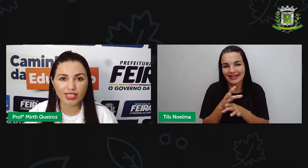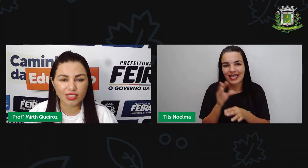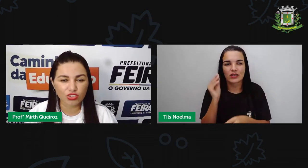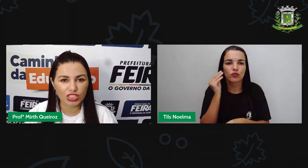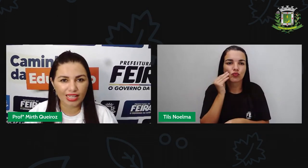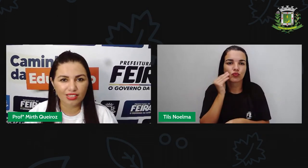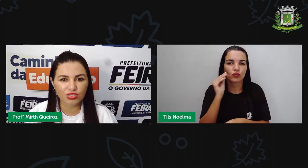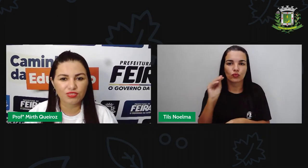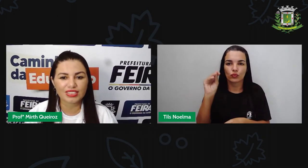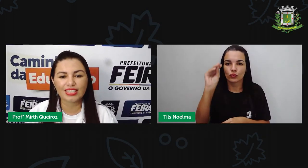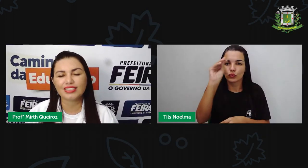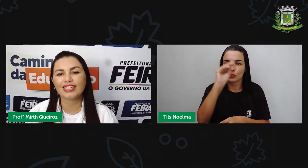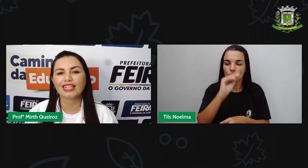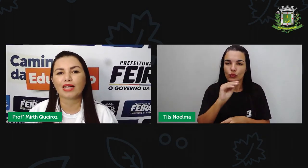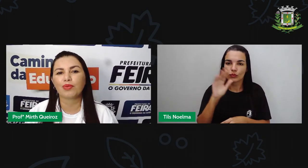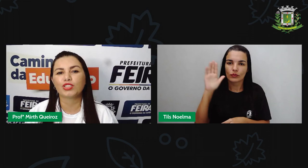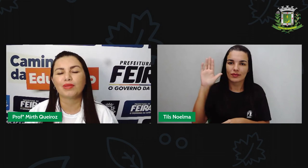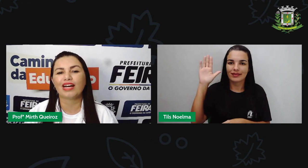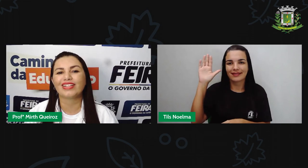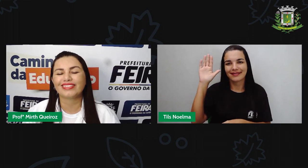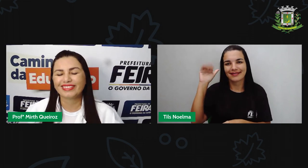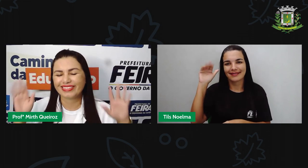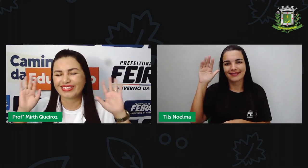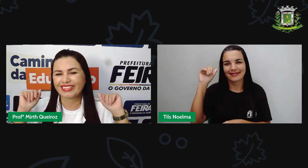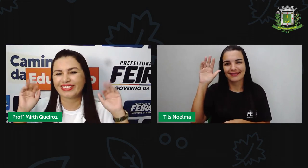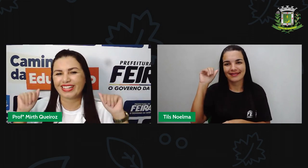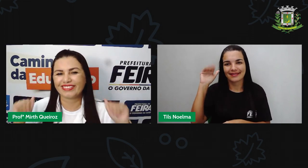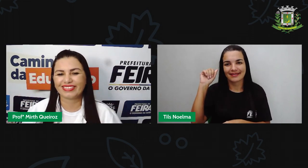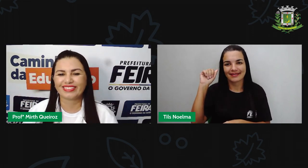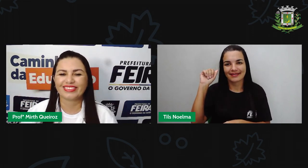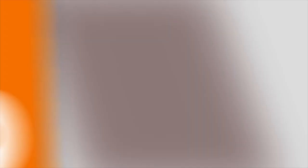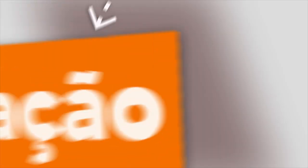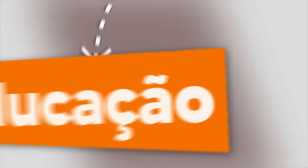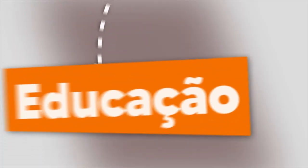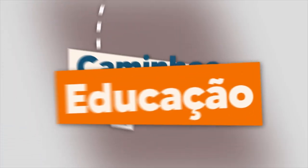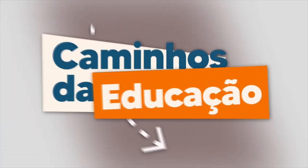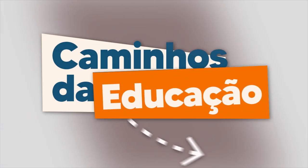Beijinho no coração de cada um de vocês. E até a próxima aula. Tchau, tchau. Tchau.